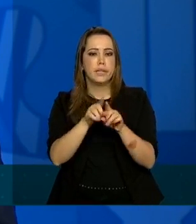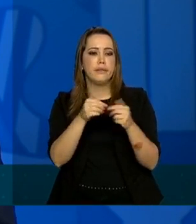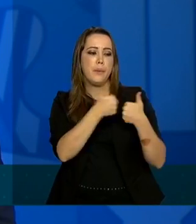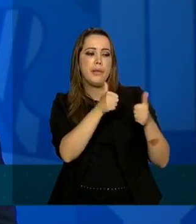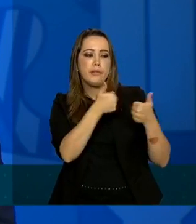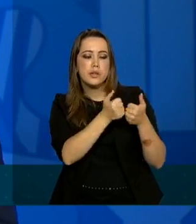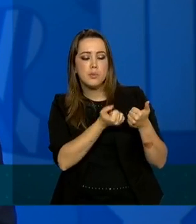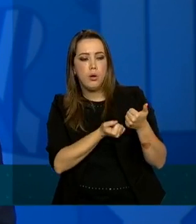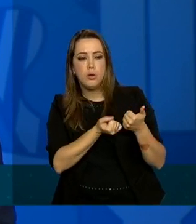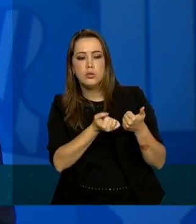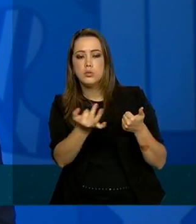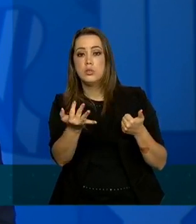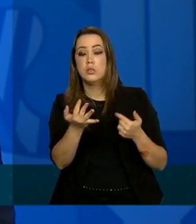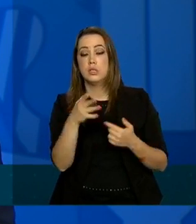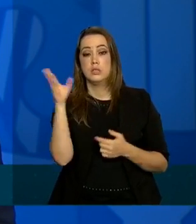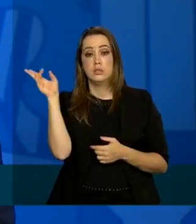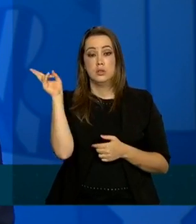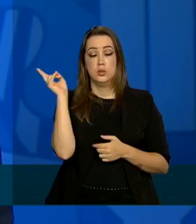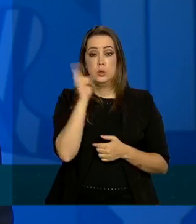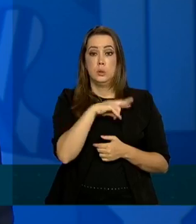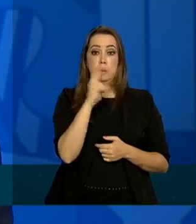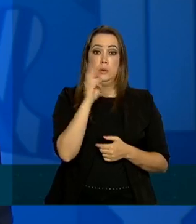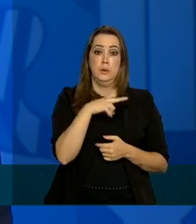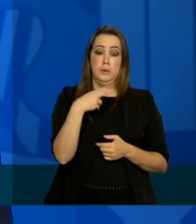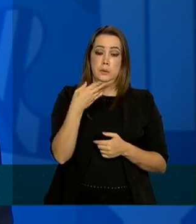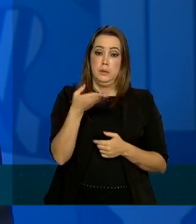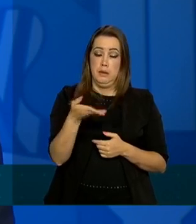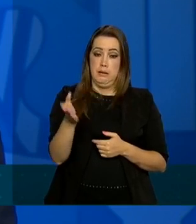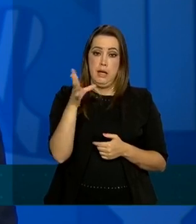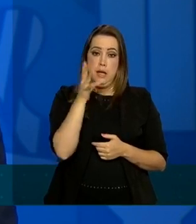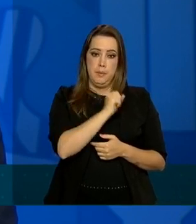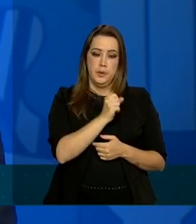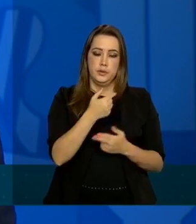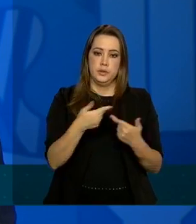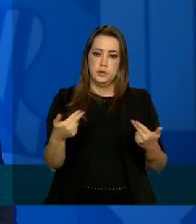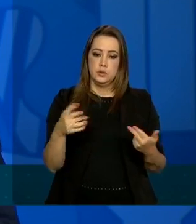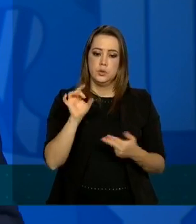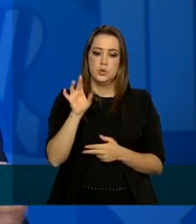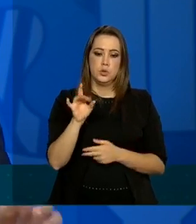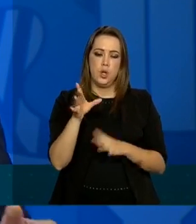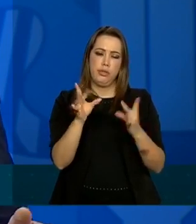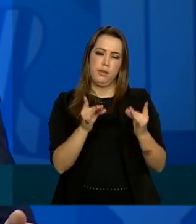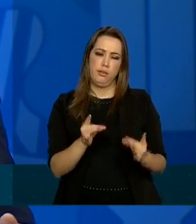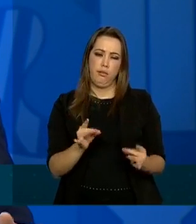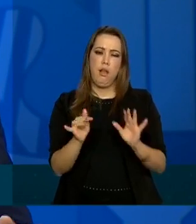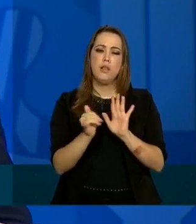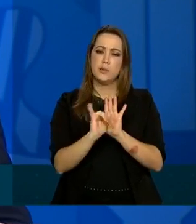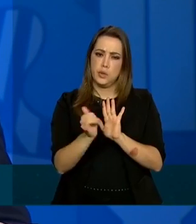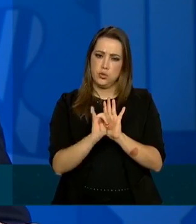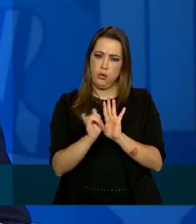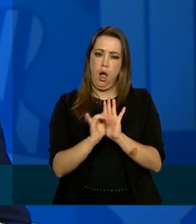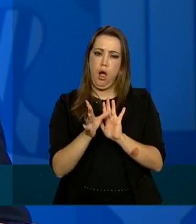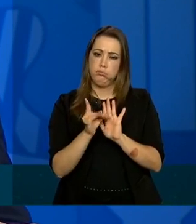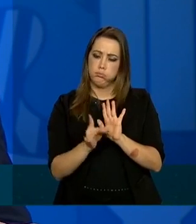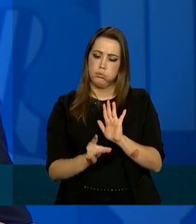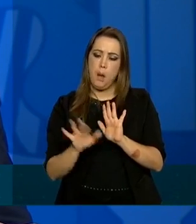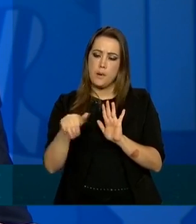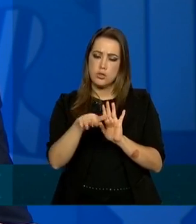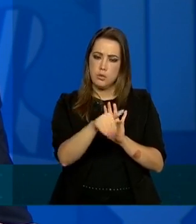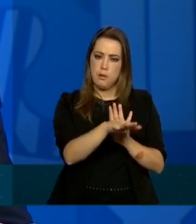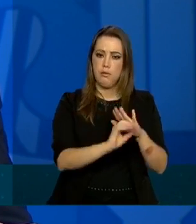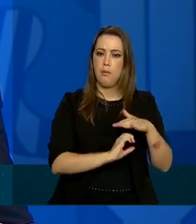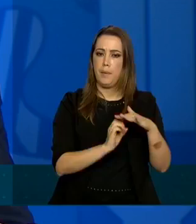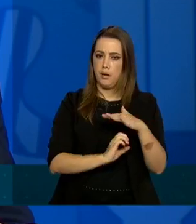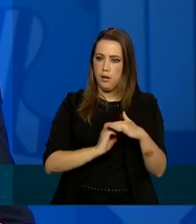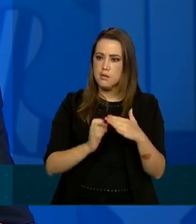logística imediata desses exames faltam apenas detalhes para fechamento de todo esse processo para que